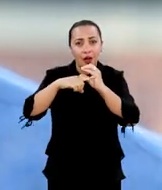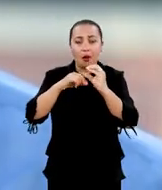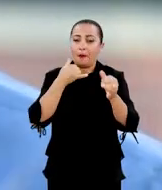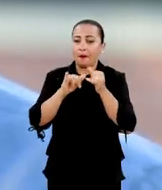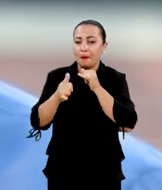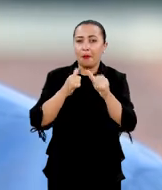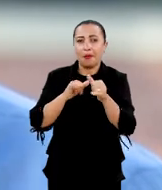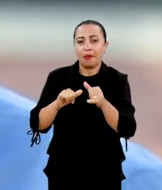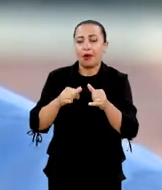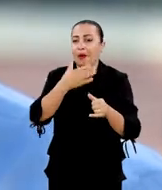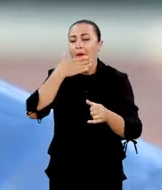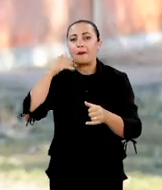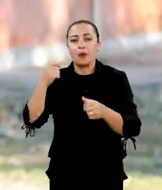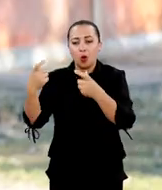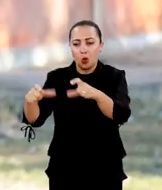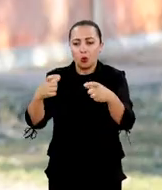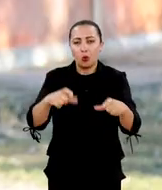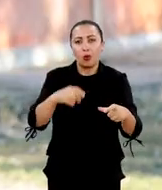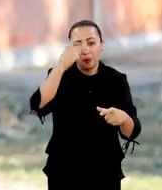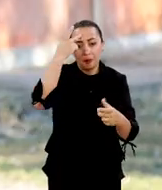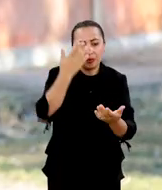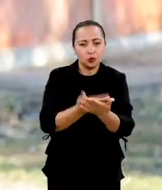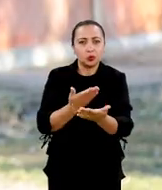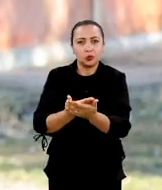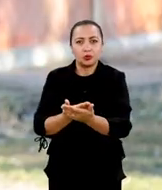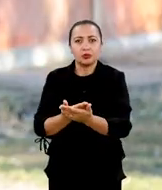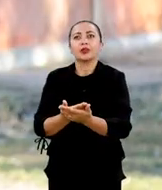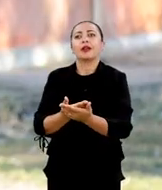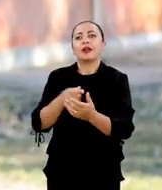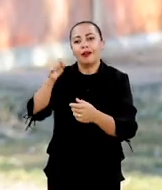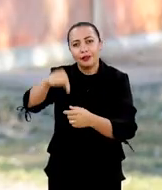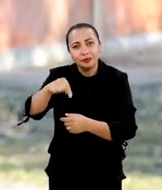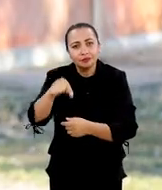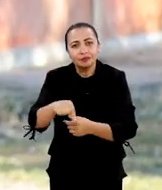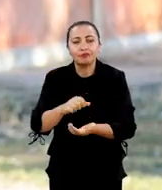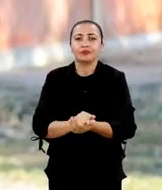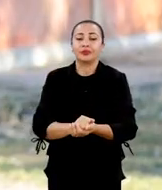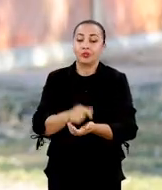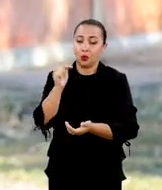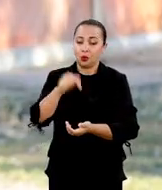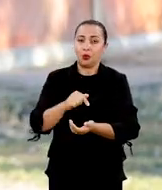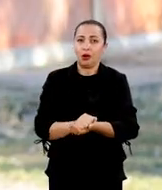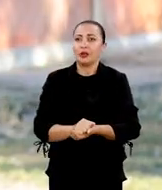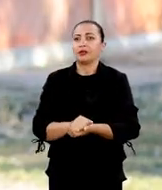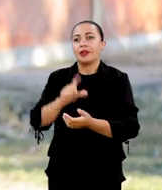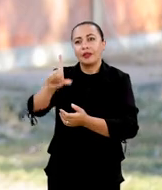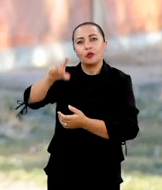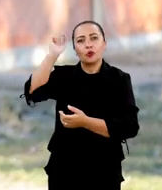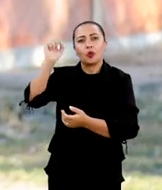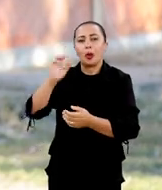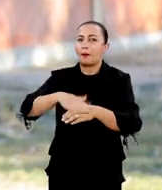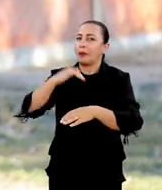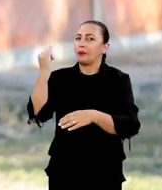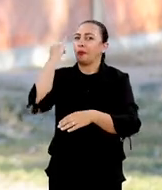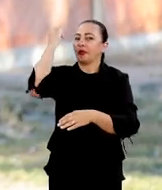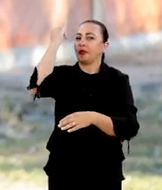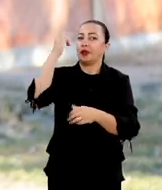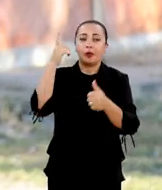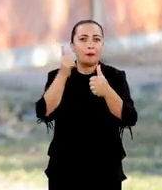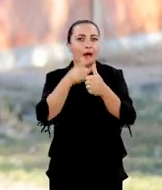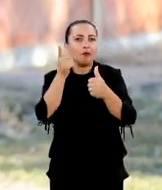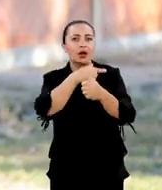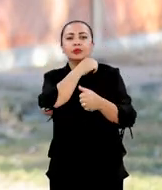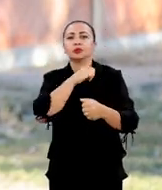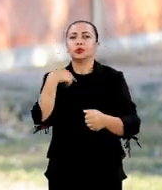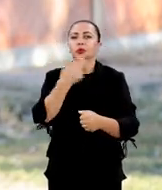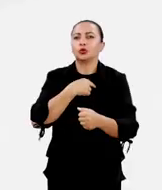Equador Magnético, o melhor local para estudar na época, era aqui. Então, esta é uma das razões principais. Então, nós